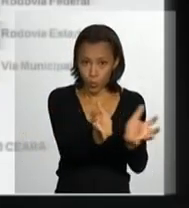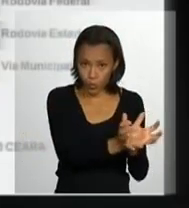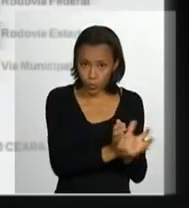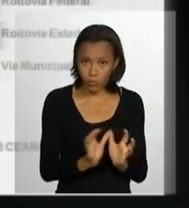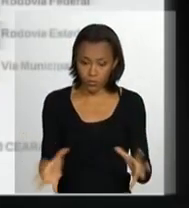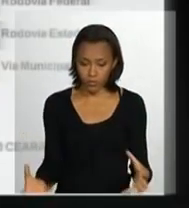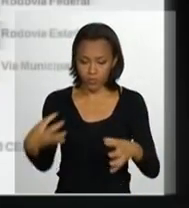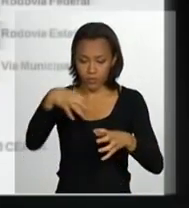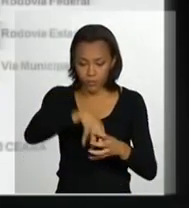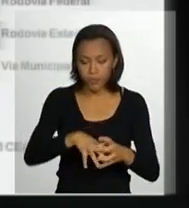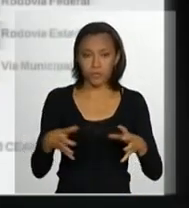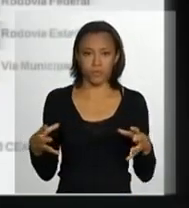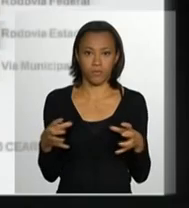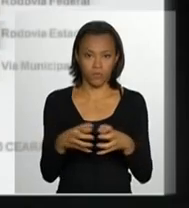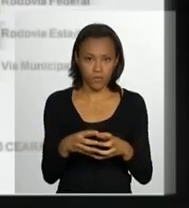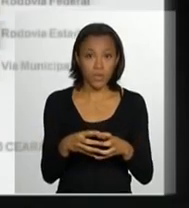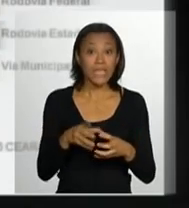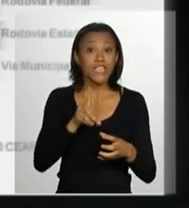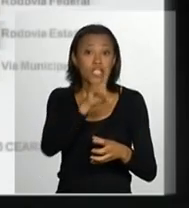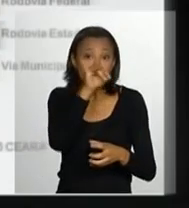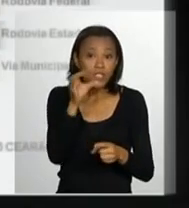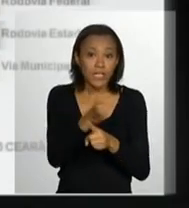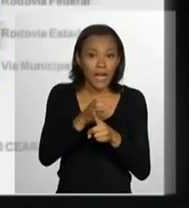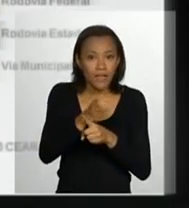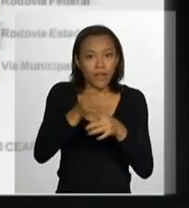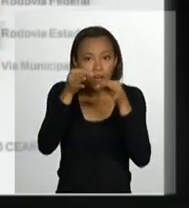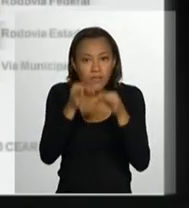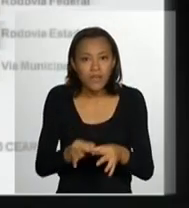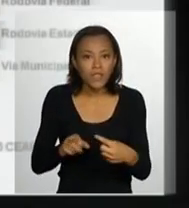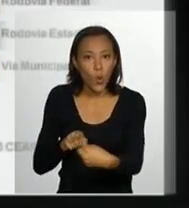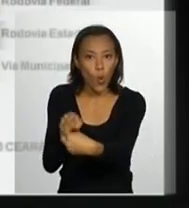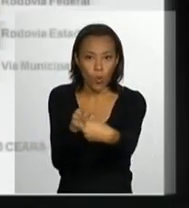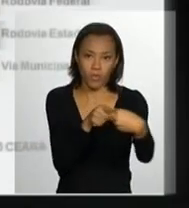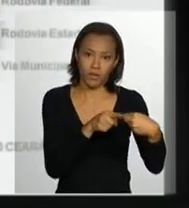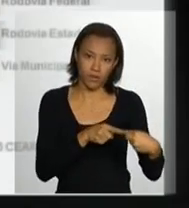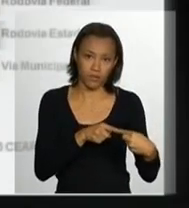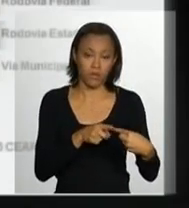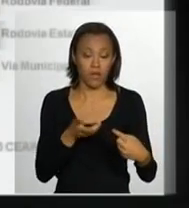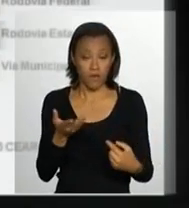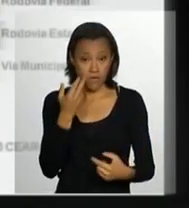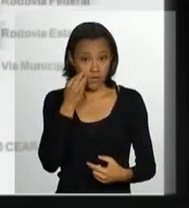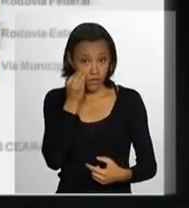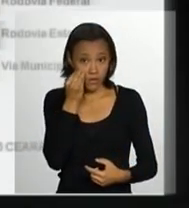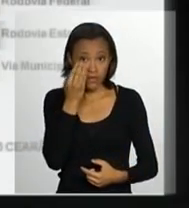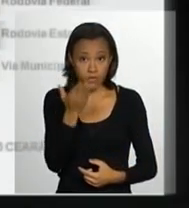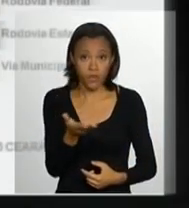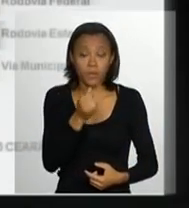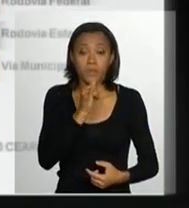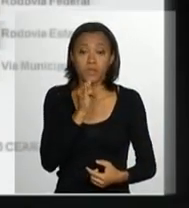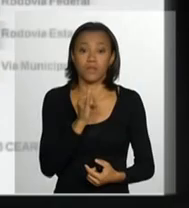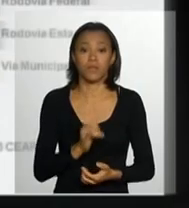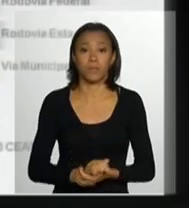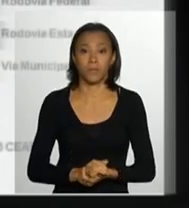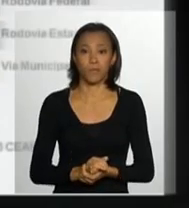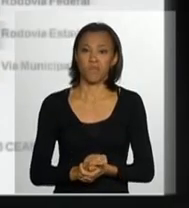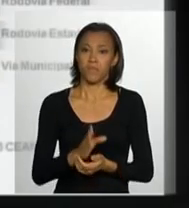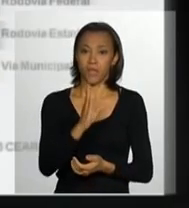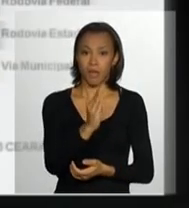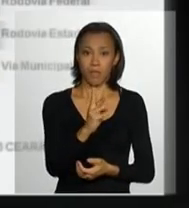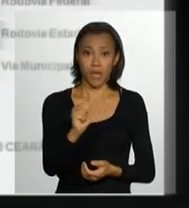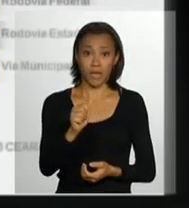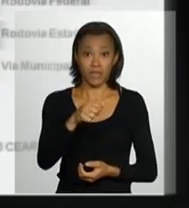âmbito das suas competências, em períodos programados e articulados. Aqui está dado um exemplo da BR